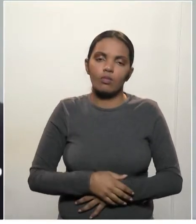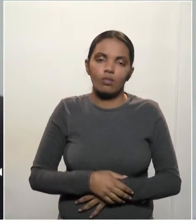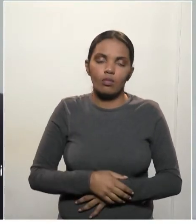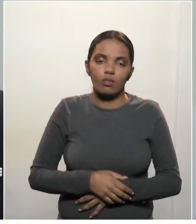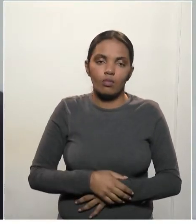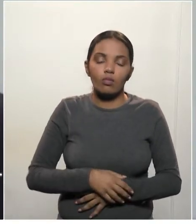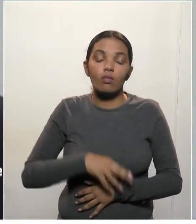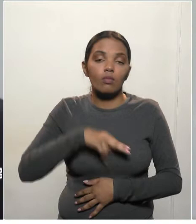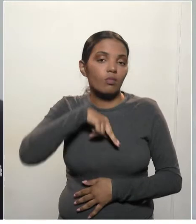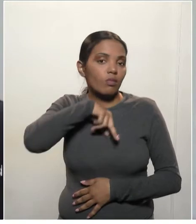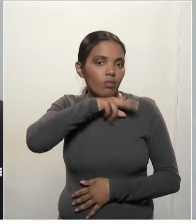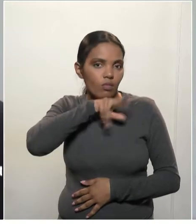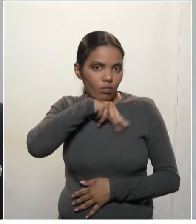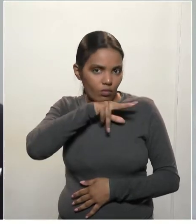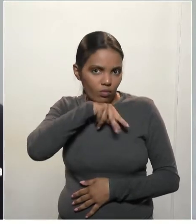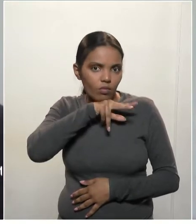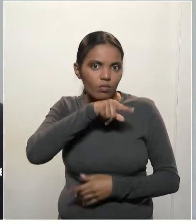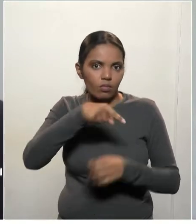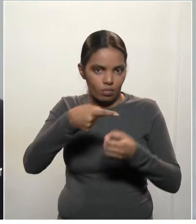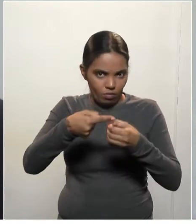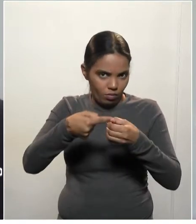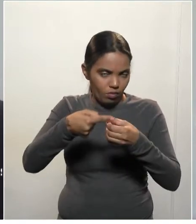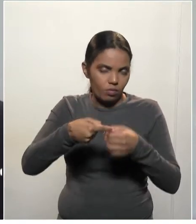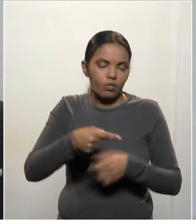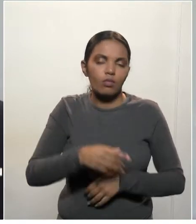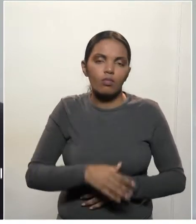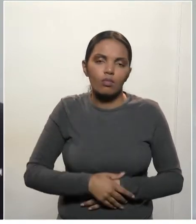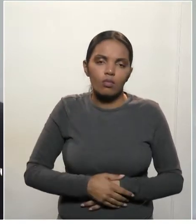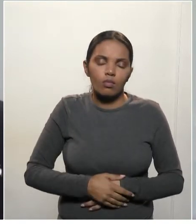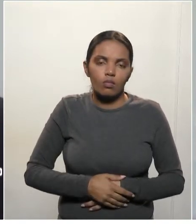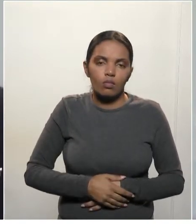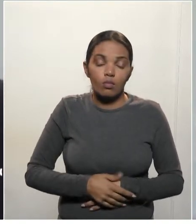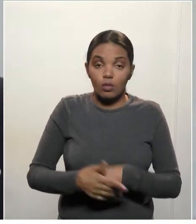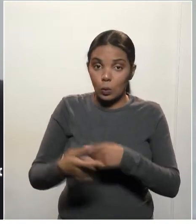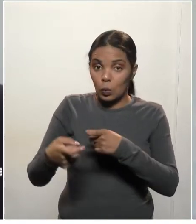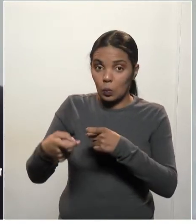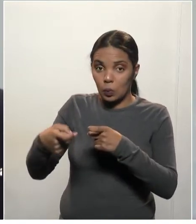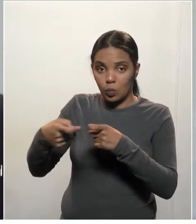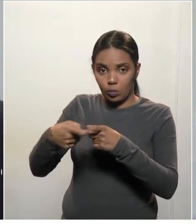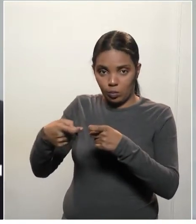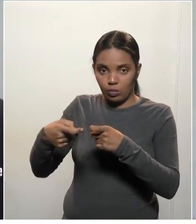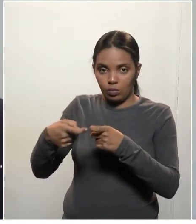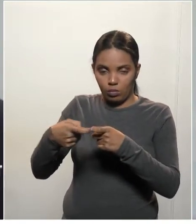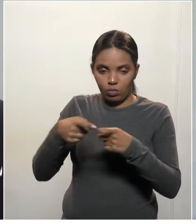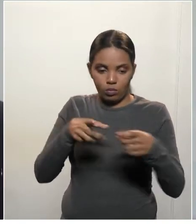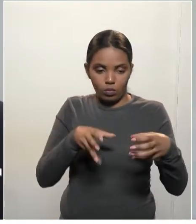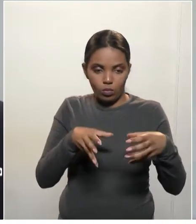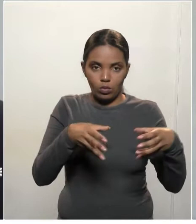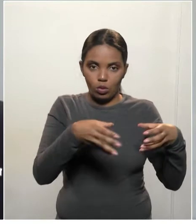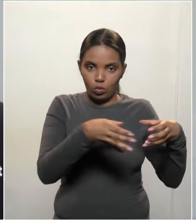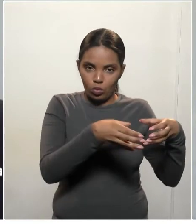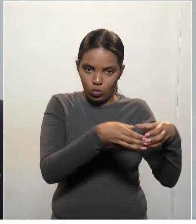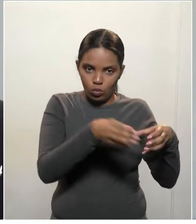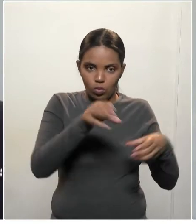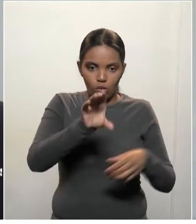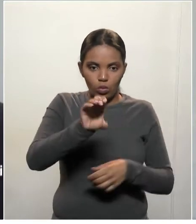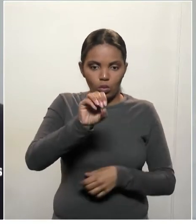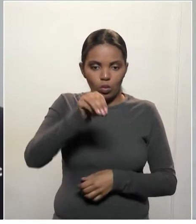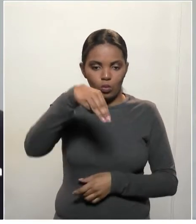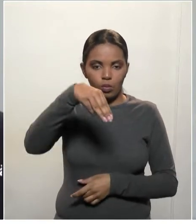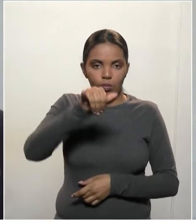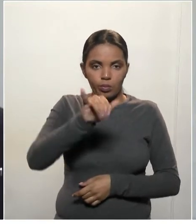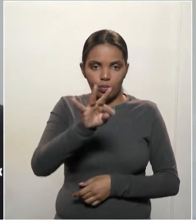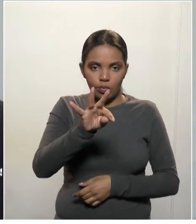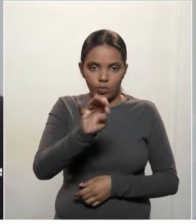Cascavel, os médicos que compõem o comitê de combate